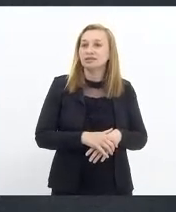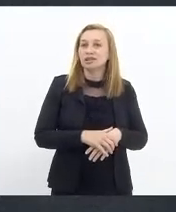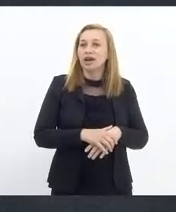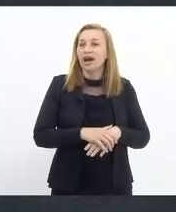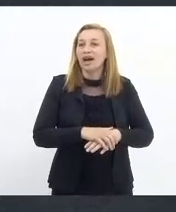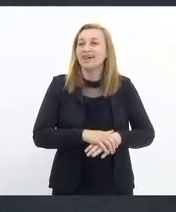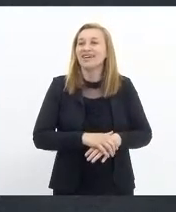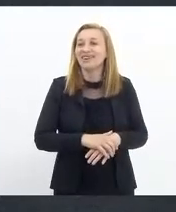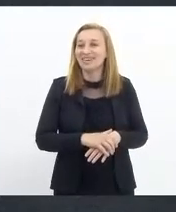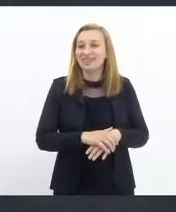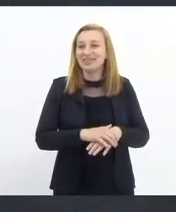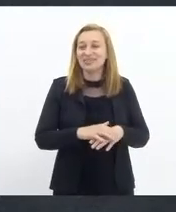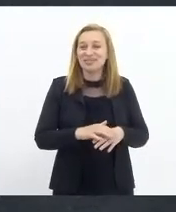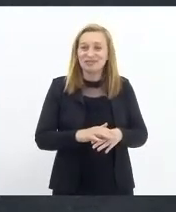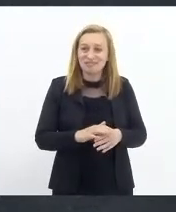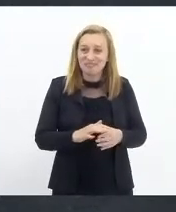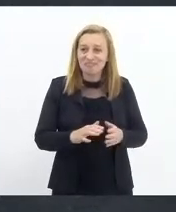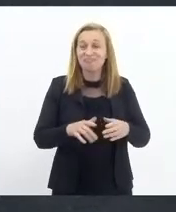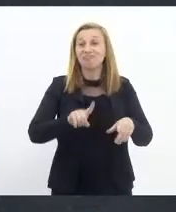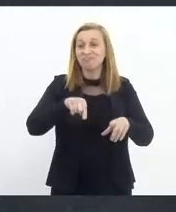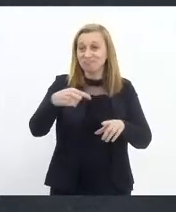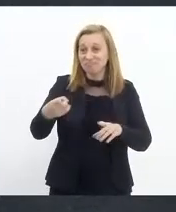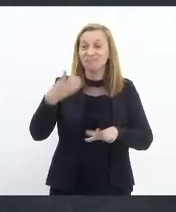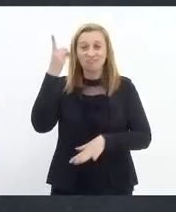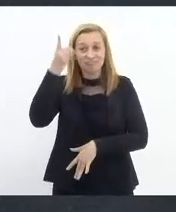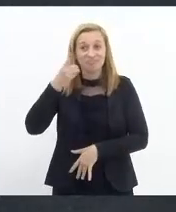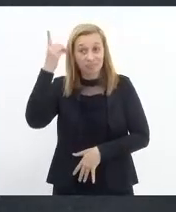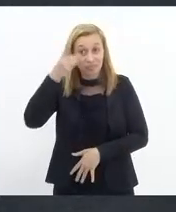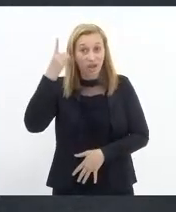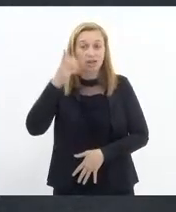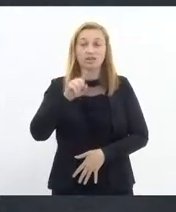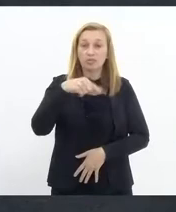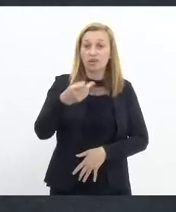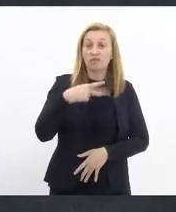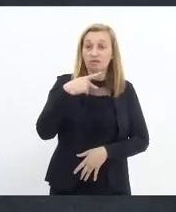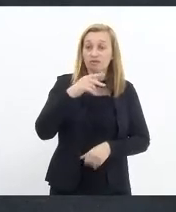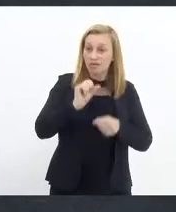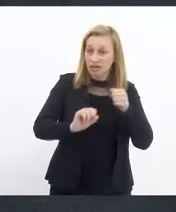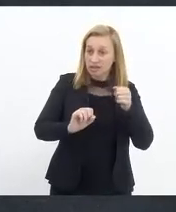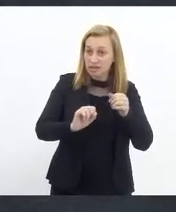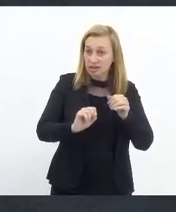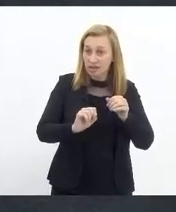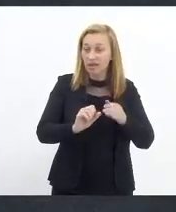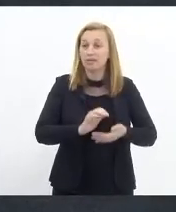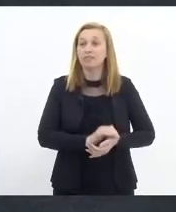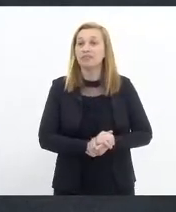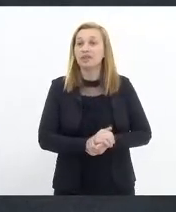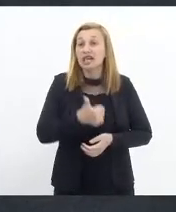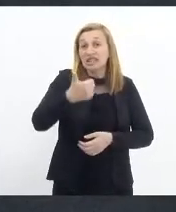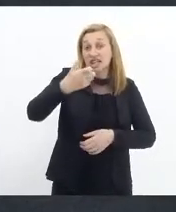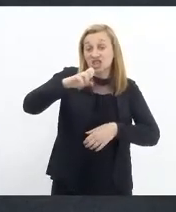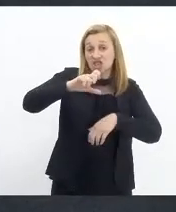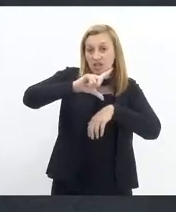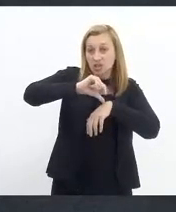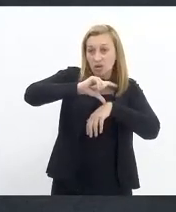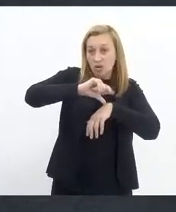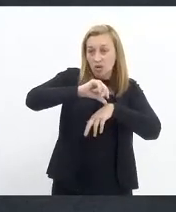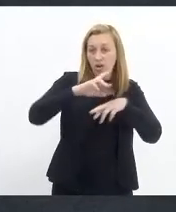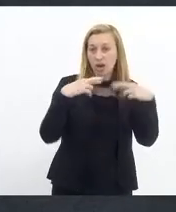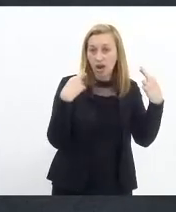chamar a atenção das senhoras parlamentares e parlamentares que nós vamos fazer a sessão das 15 e vamos antecipar